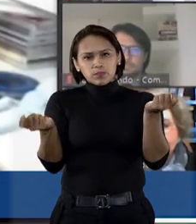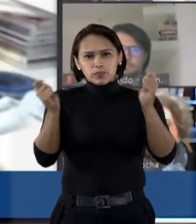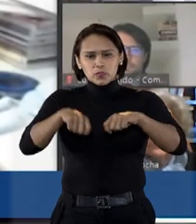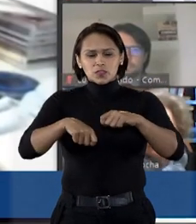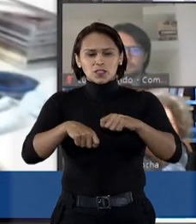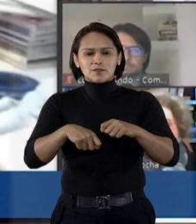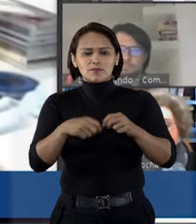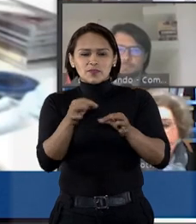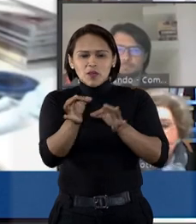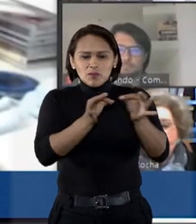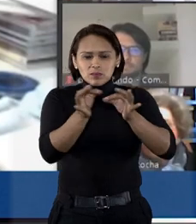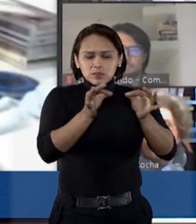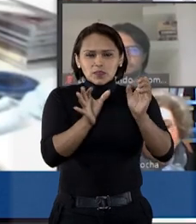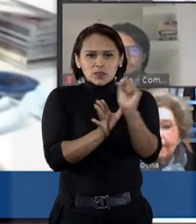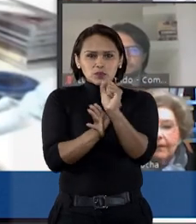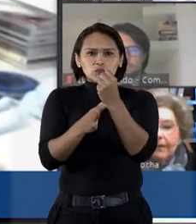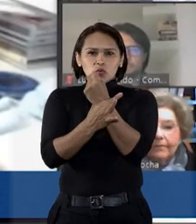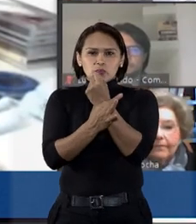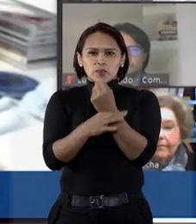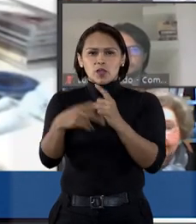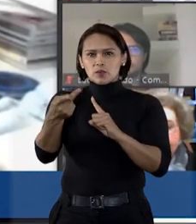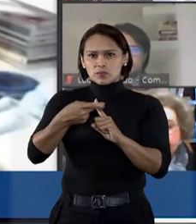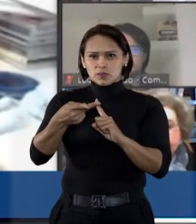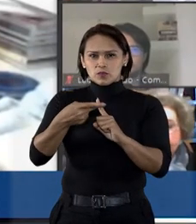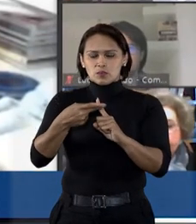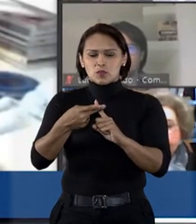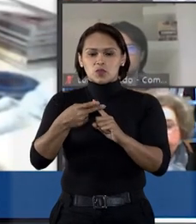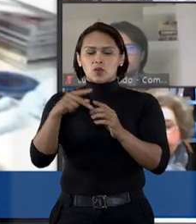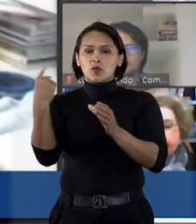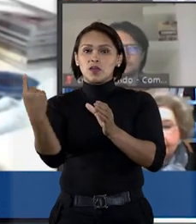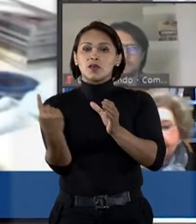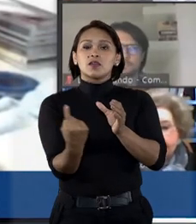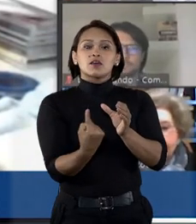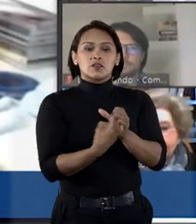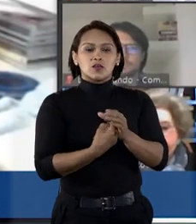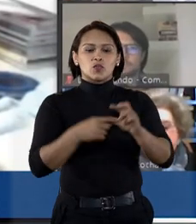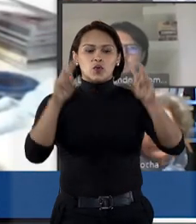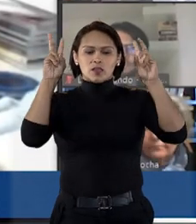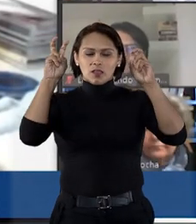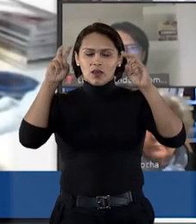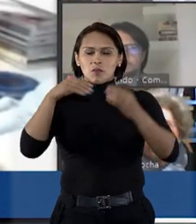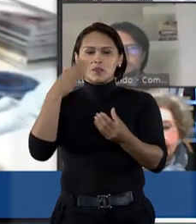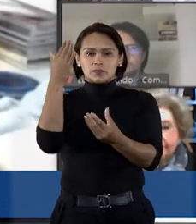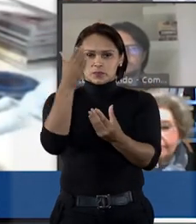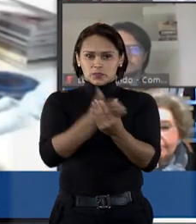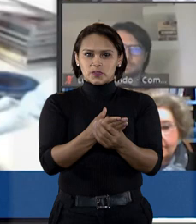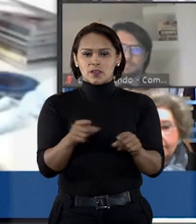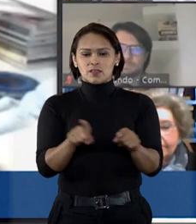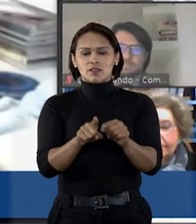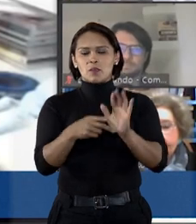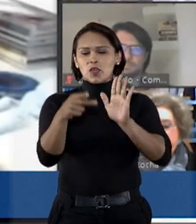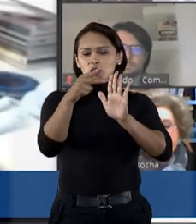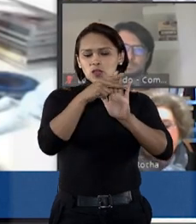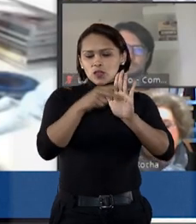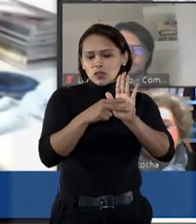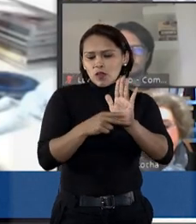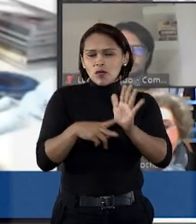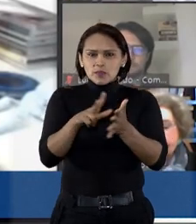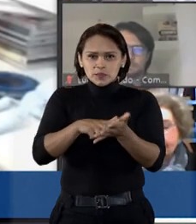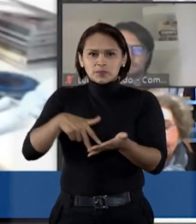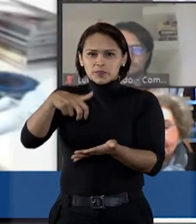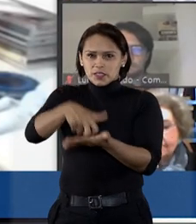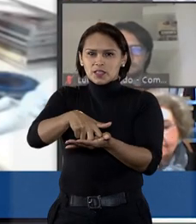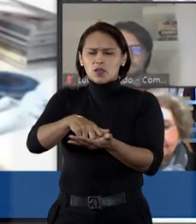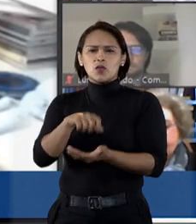de um verdadeiro microsistema de proteção ao consumidor que inclui desde temas processuais até normas na